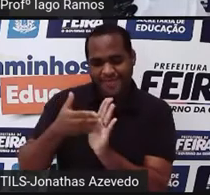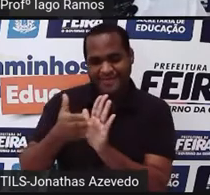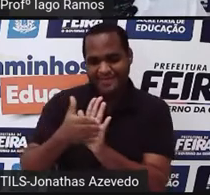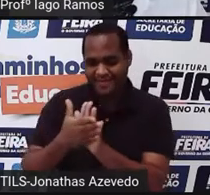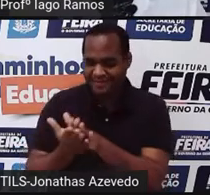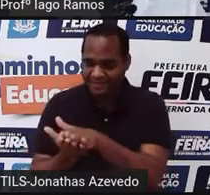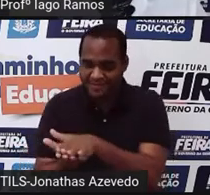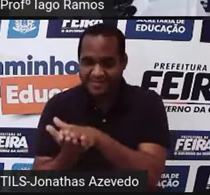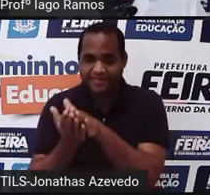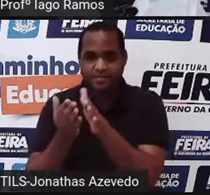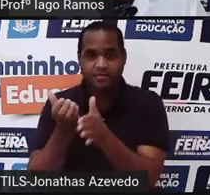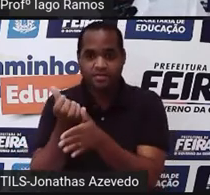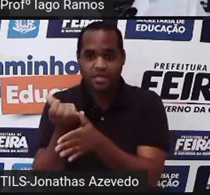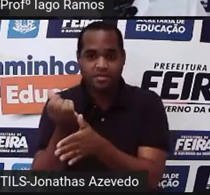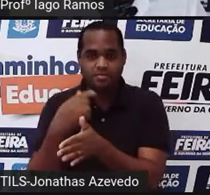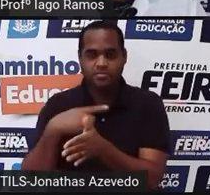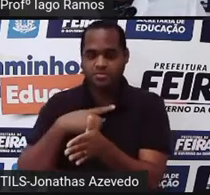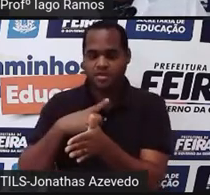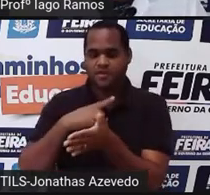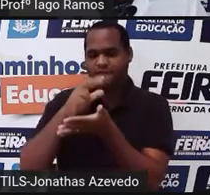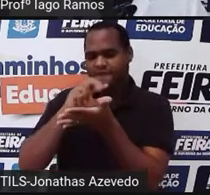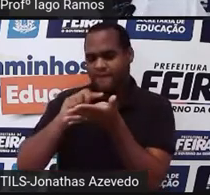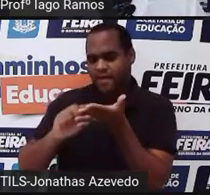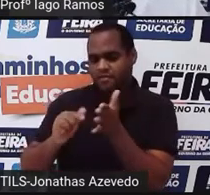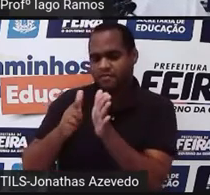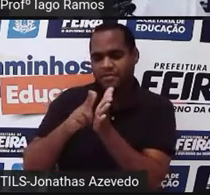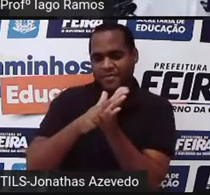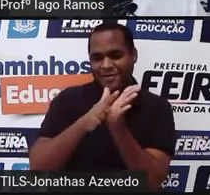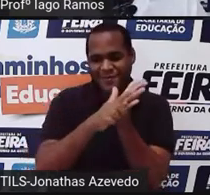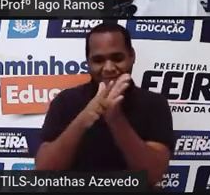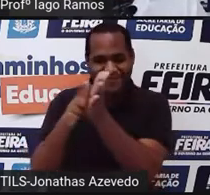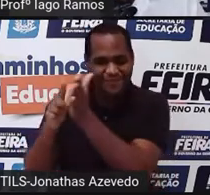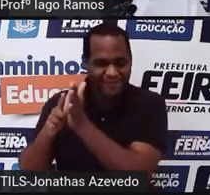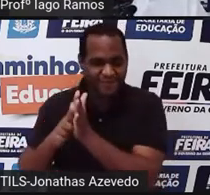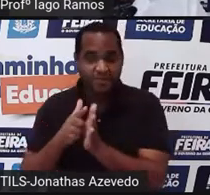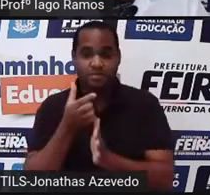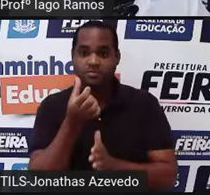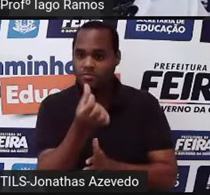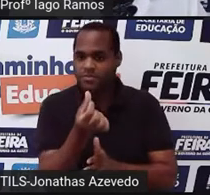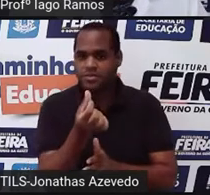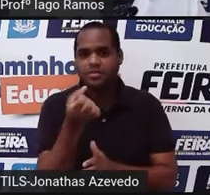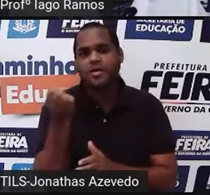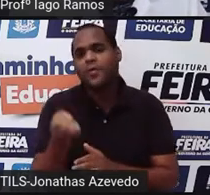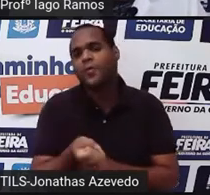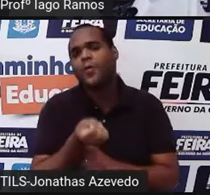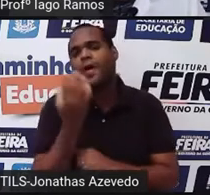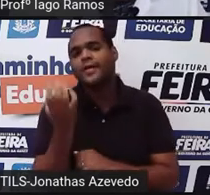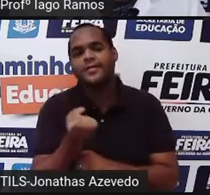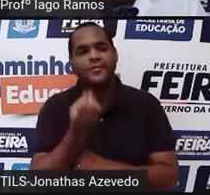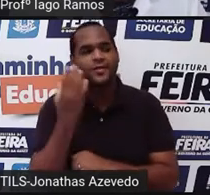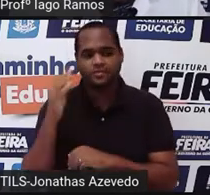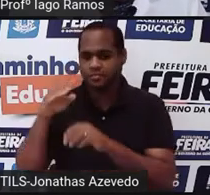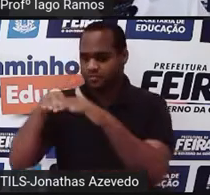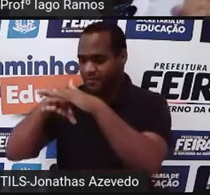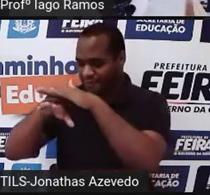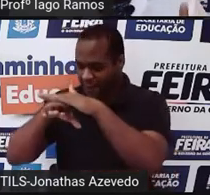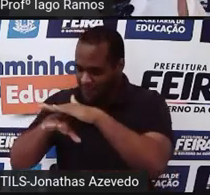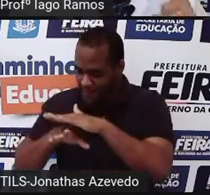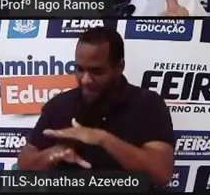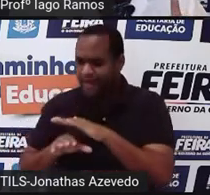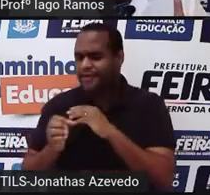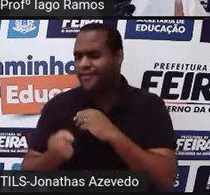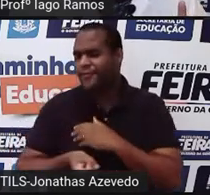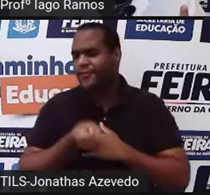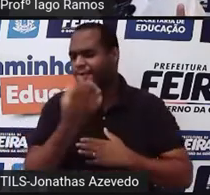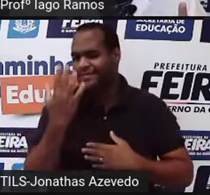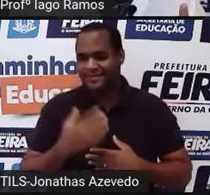cada pasta seis documentos. Quantos documentos existem no armário? Olha só, eu vou fazer